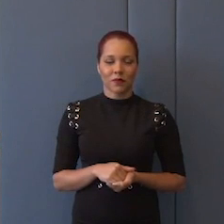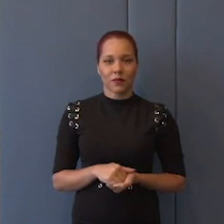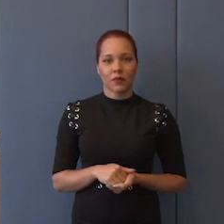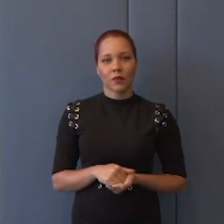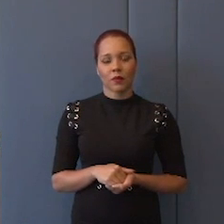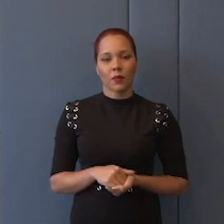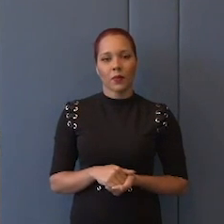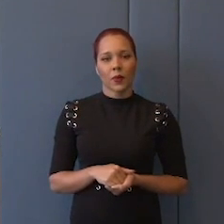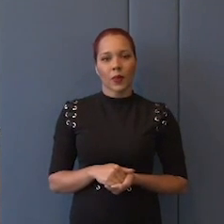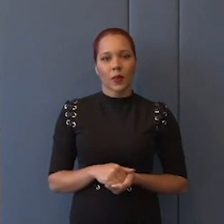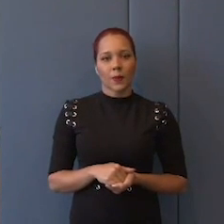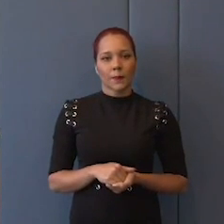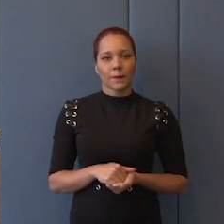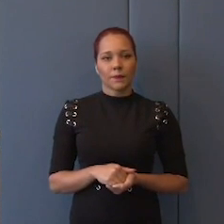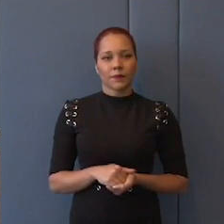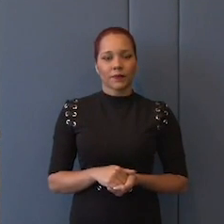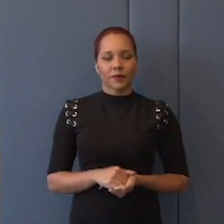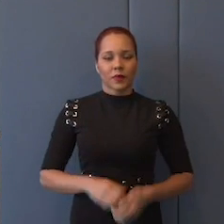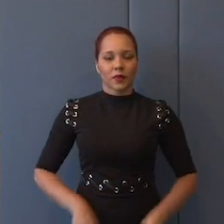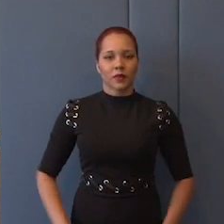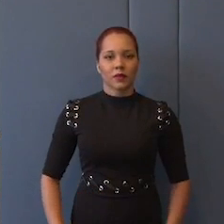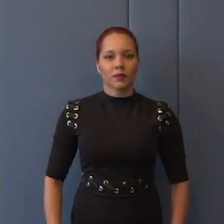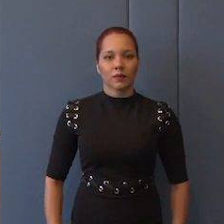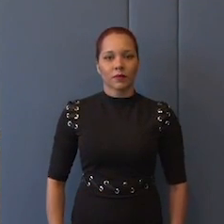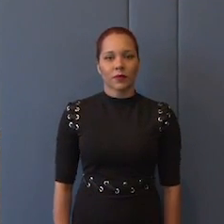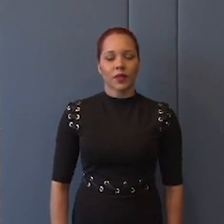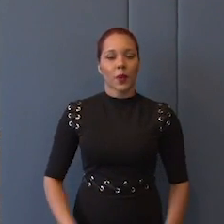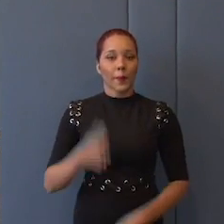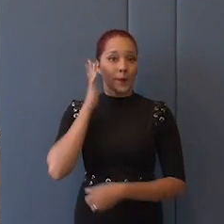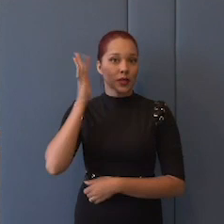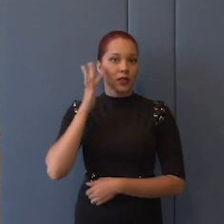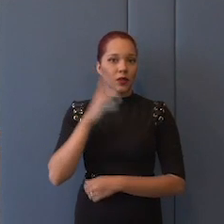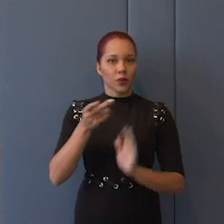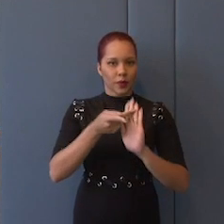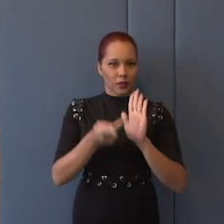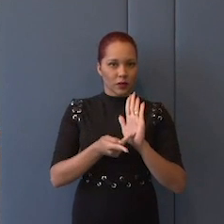Bom, a questão dos princípios como oposições de Estado, eu acho que